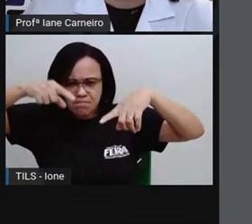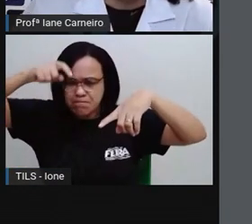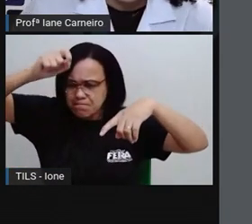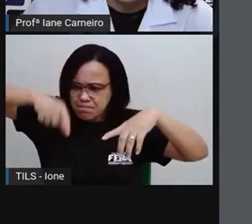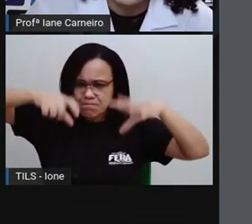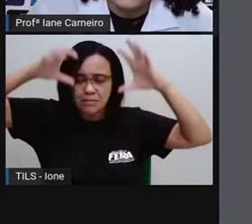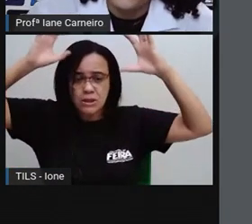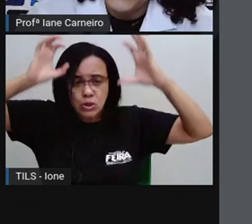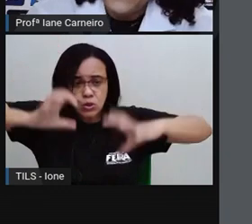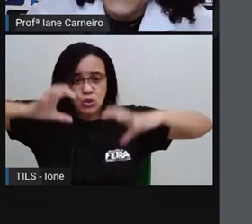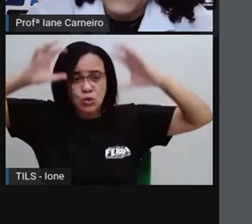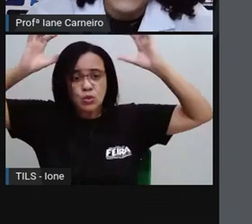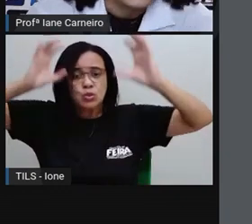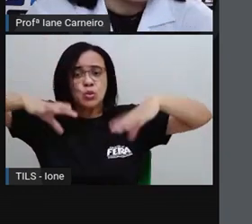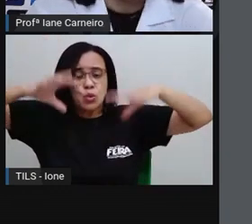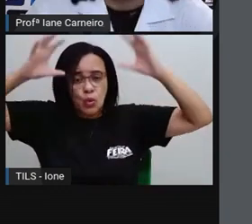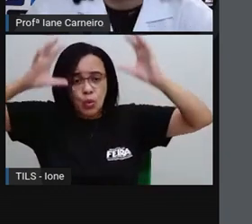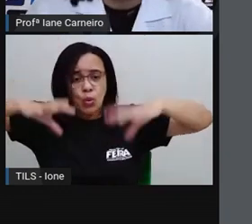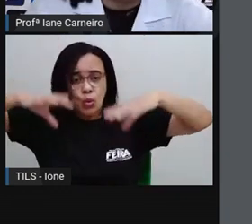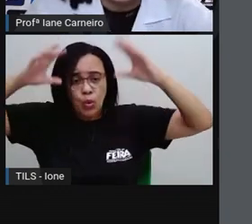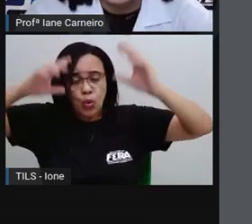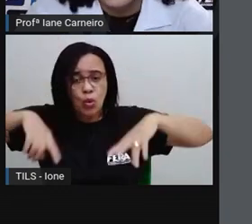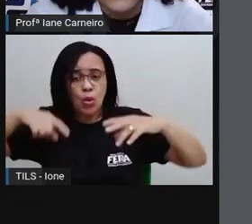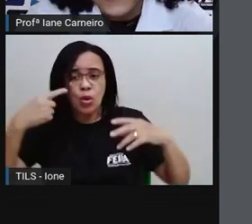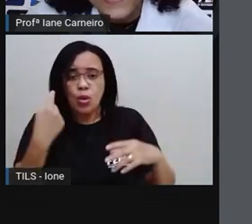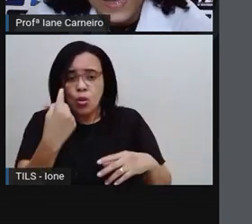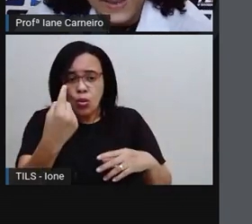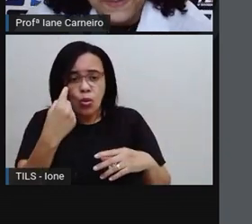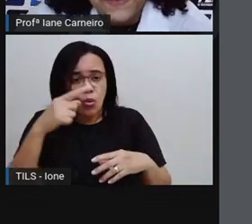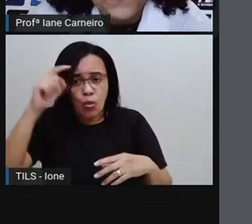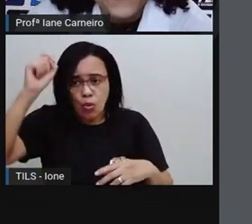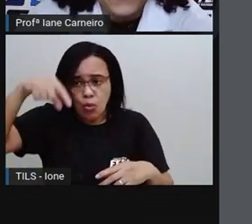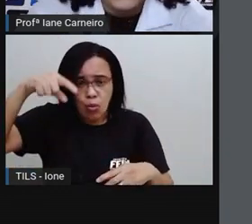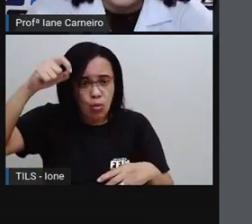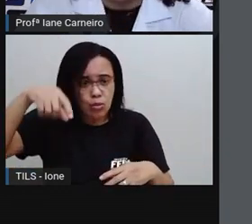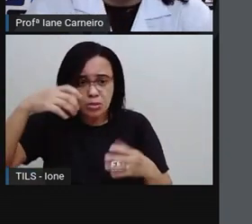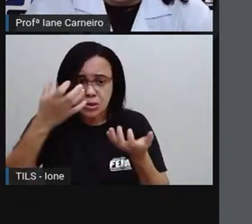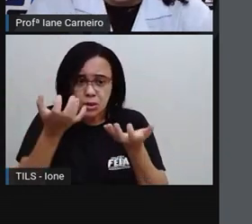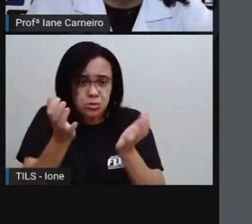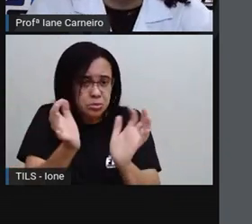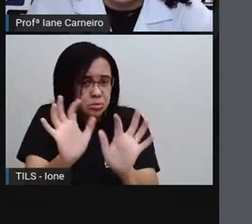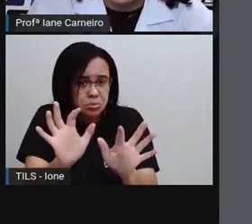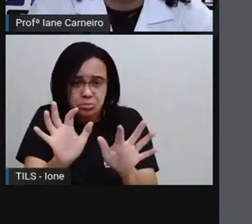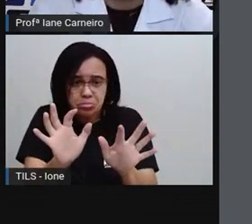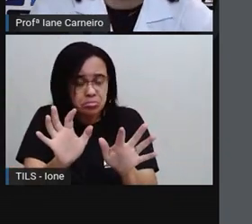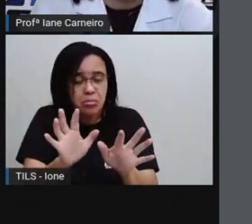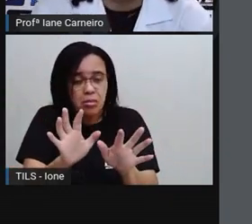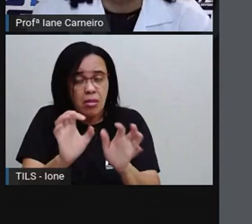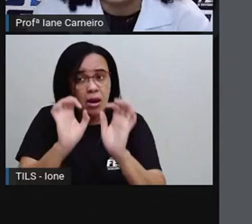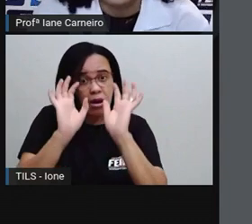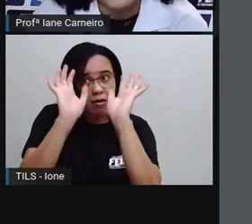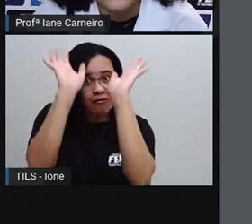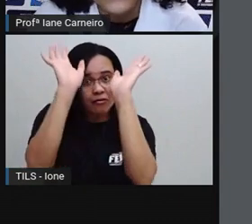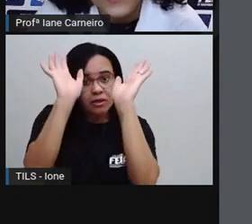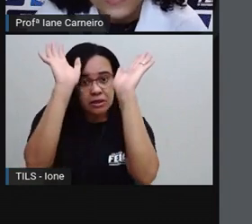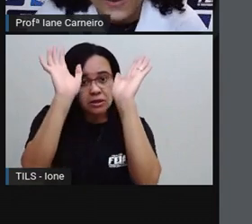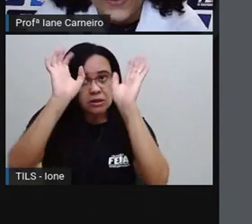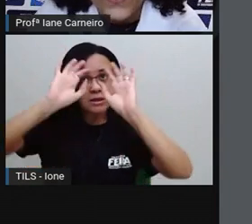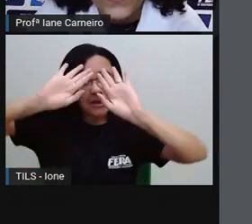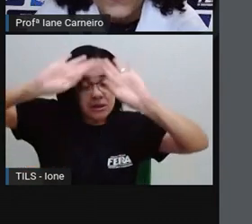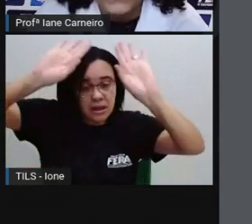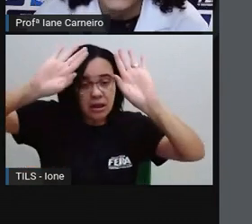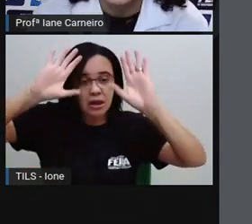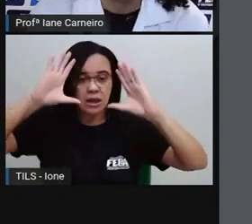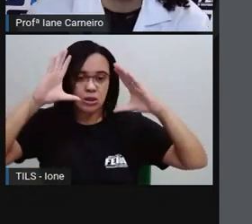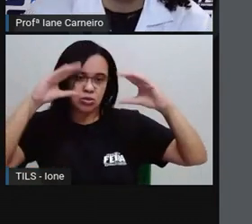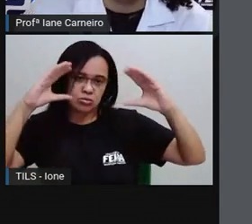Só a gotinha Plim Plim não quis cair para a terra. Ela queria ficar sempre vivendo no céu.